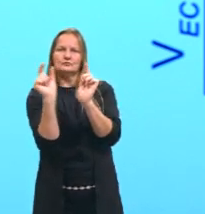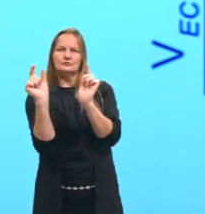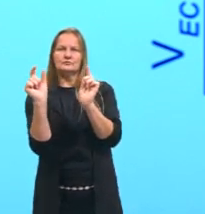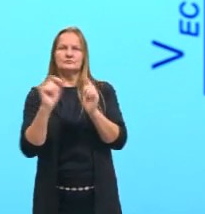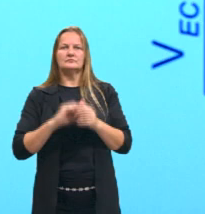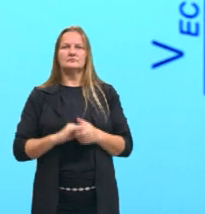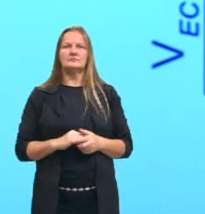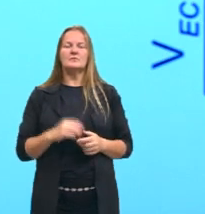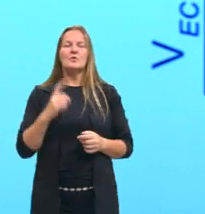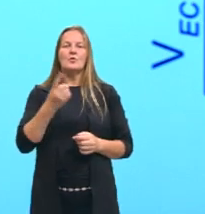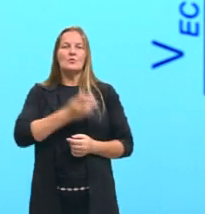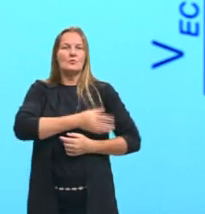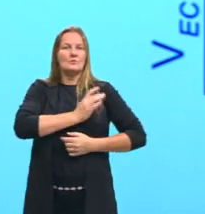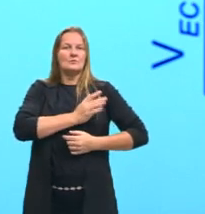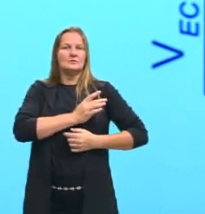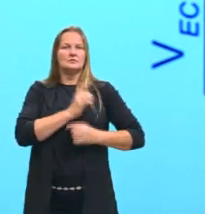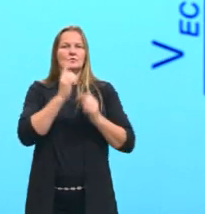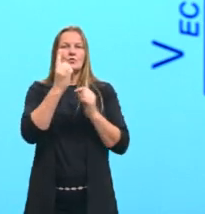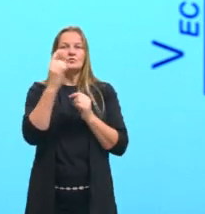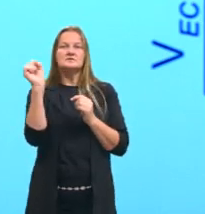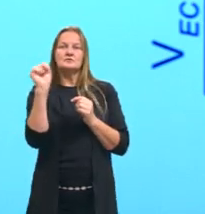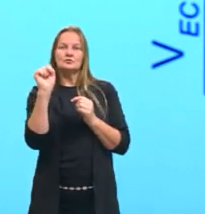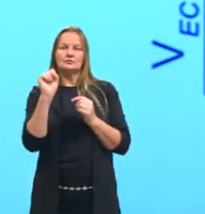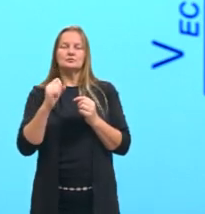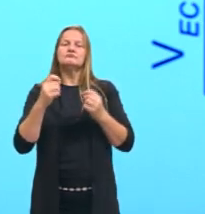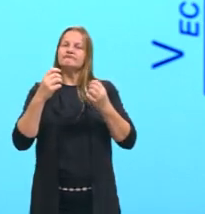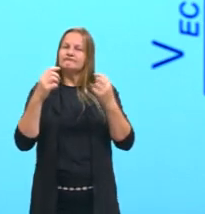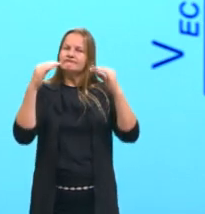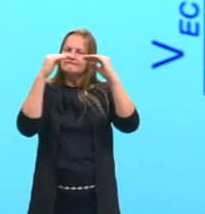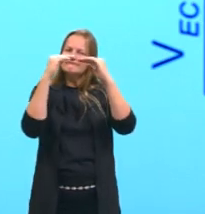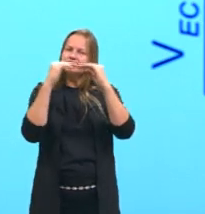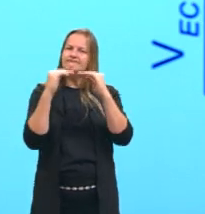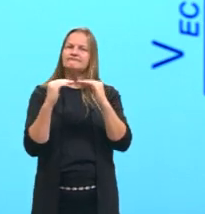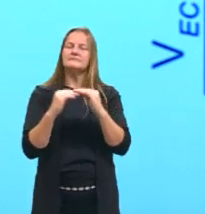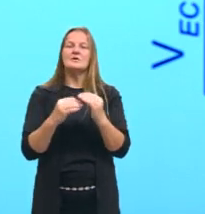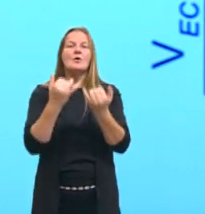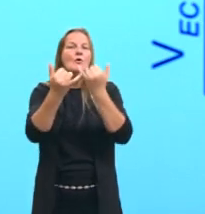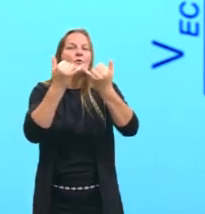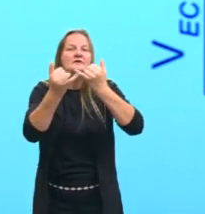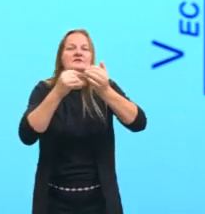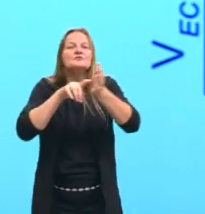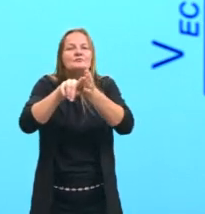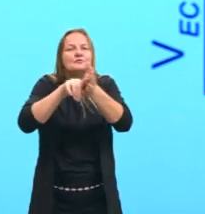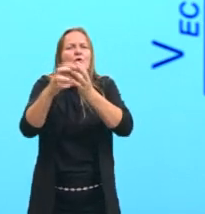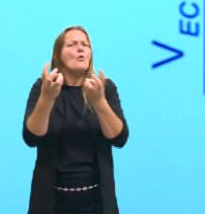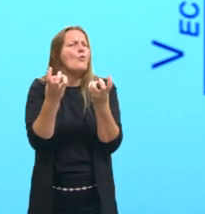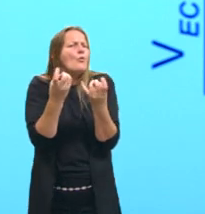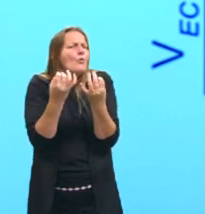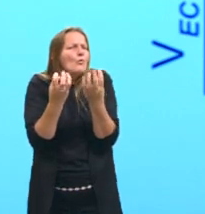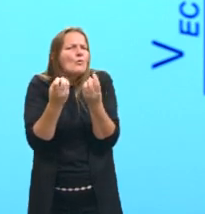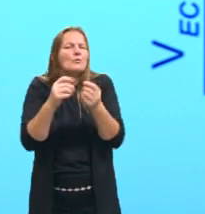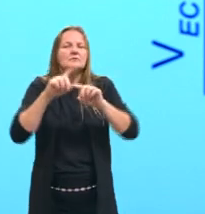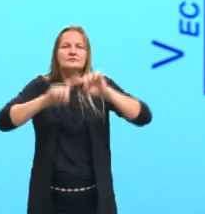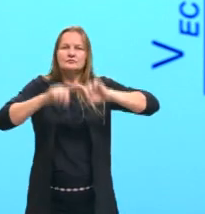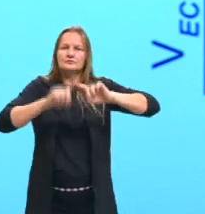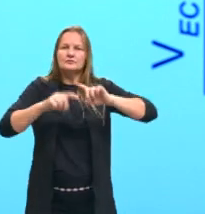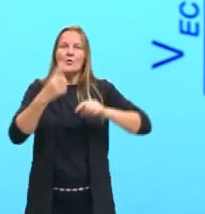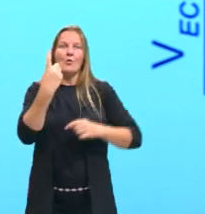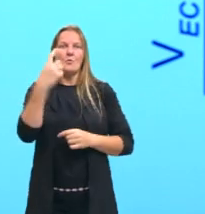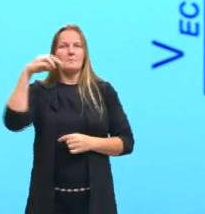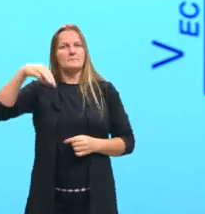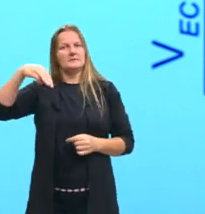batimento por segundo. E aí, o exercício pergunta, quantos batimentos foi por minuto?